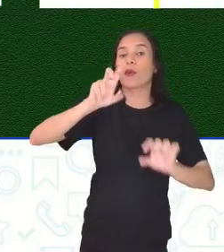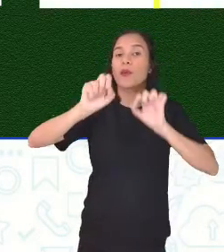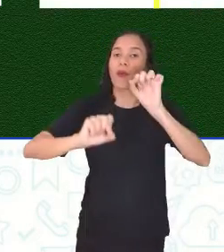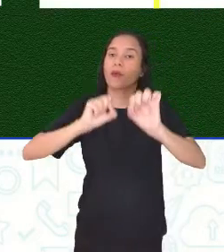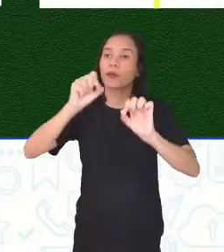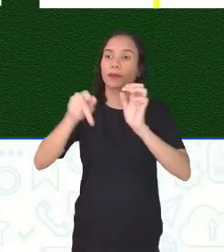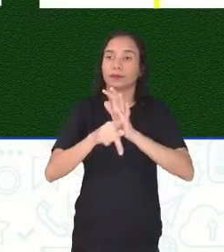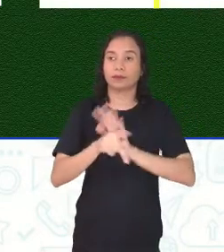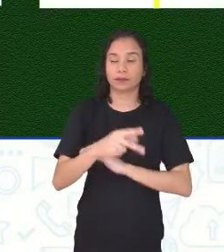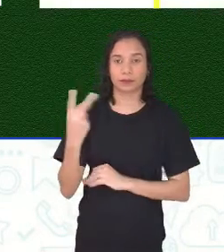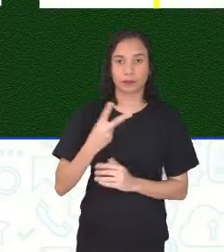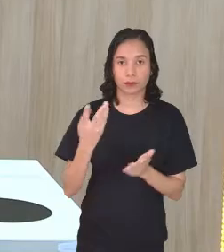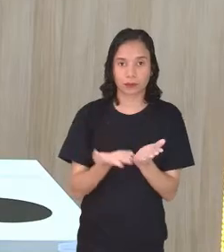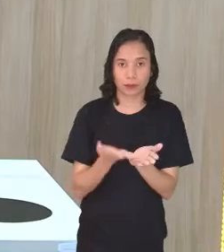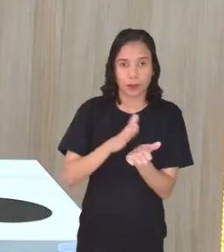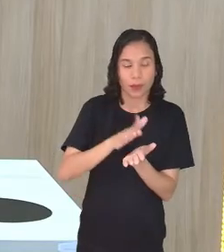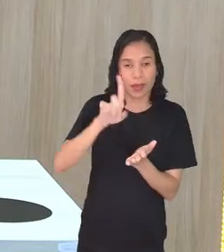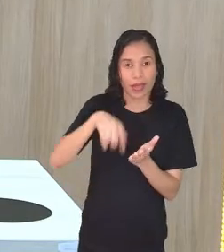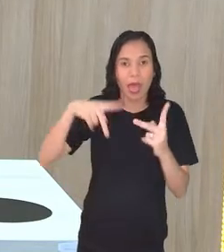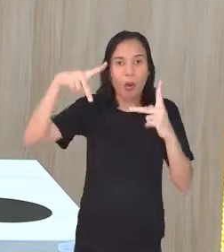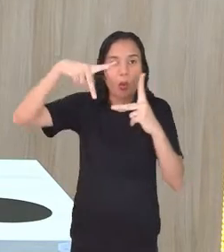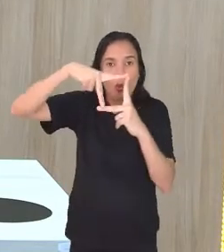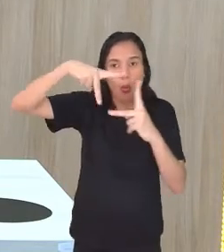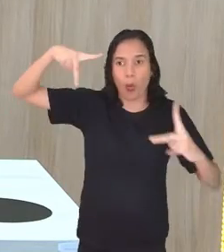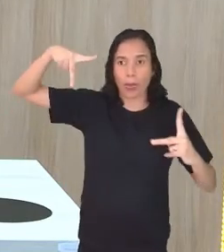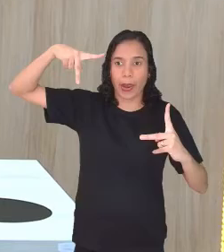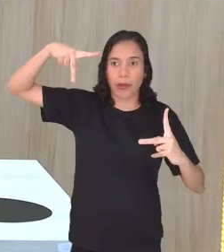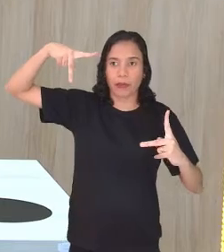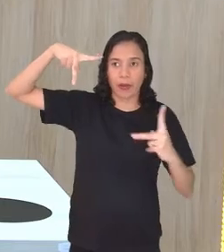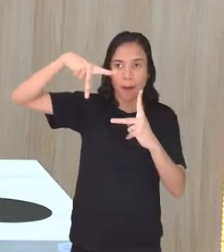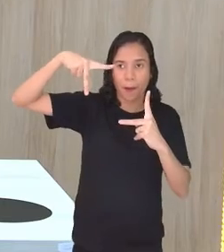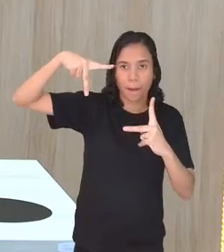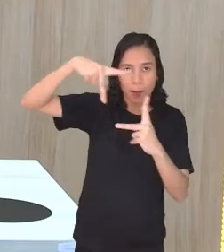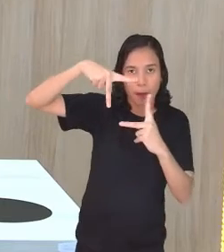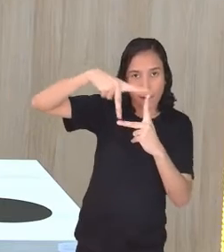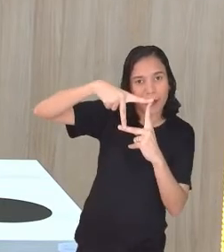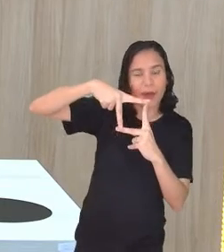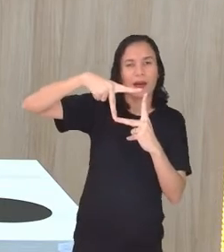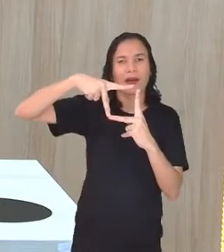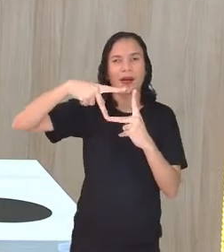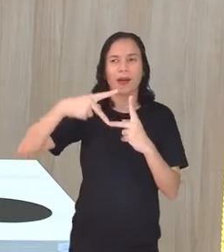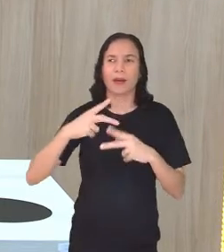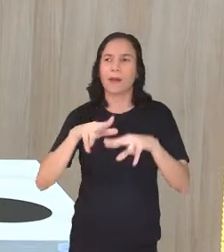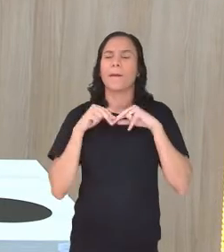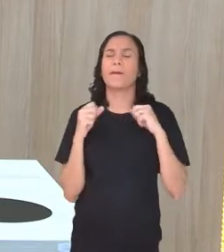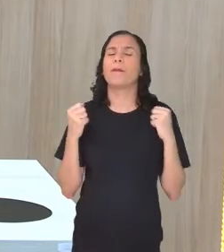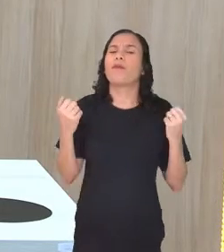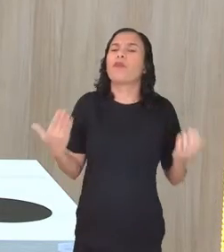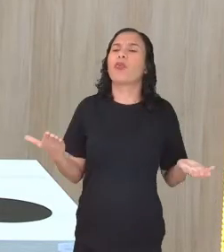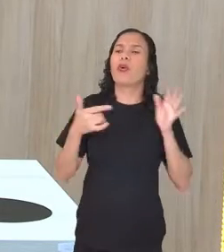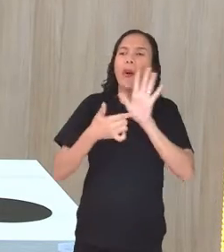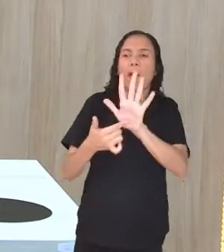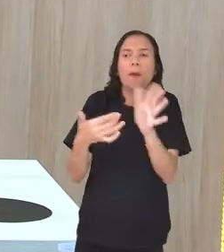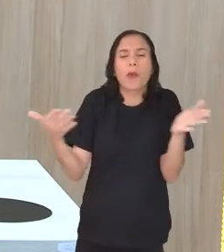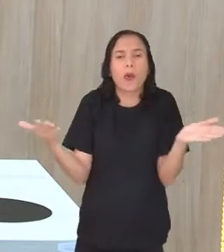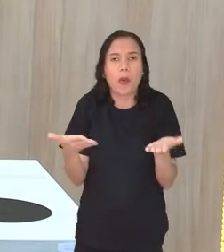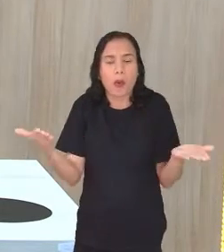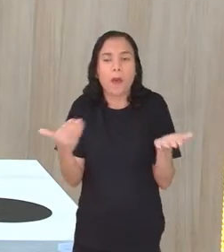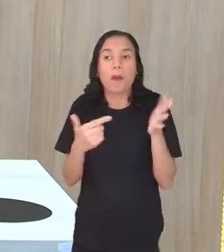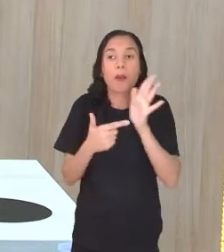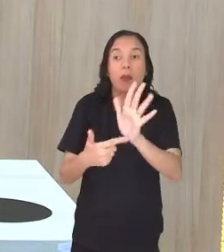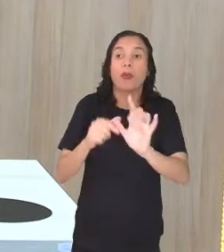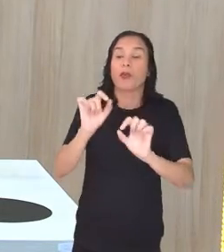a segunda dobra dá um quadradinho. E ontem a gente deixou aqui. Mas o que que eu quero mostrar hoje? Eu quero